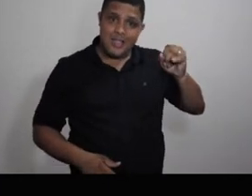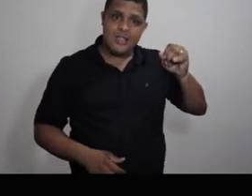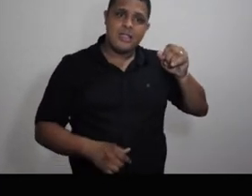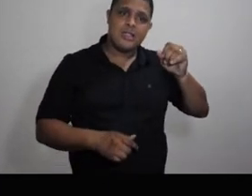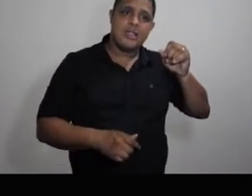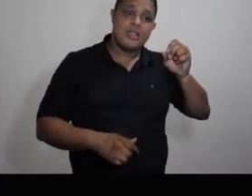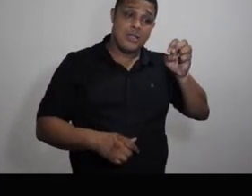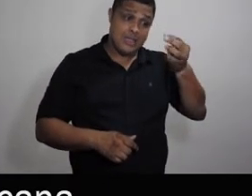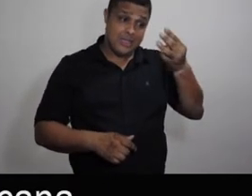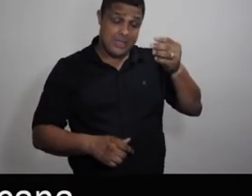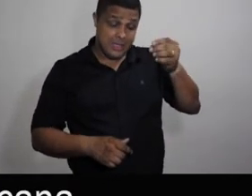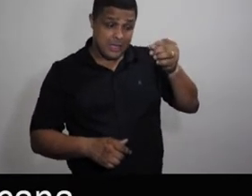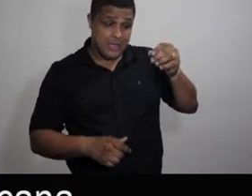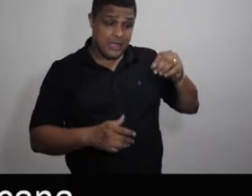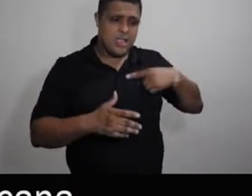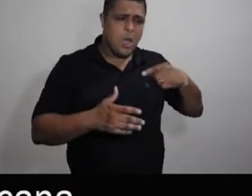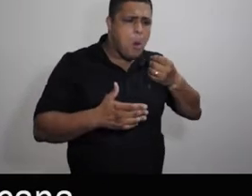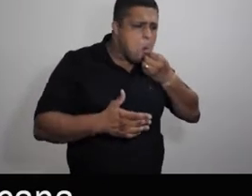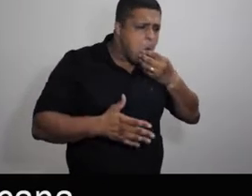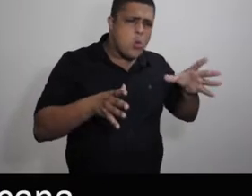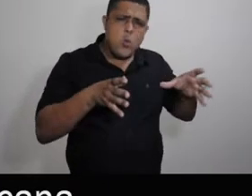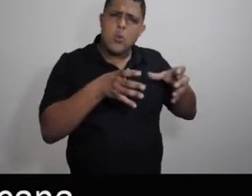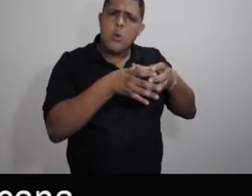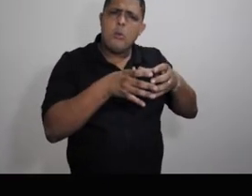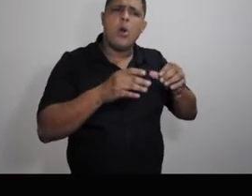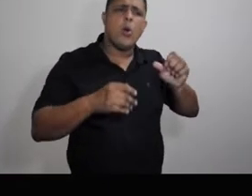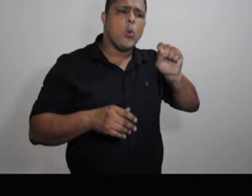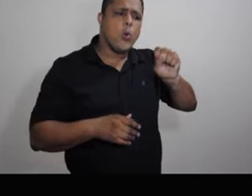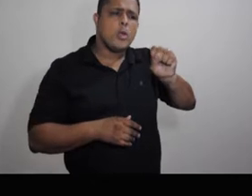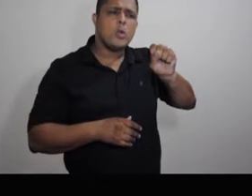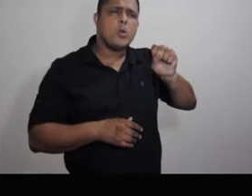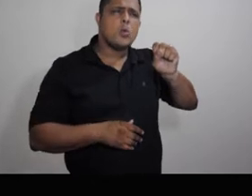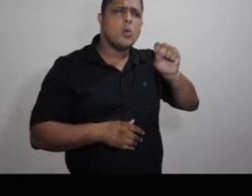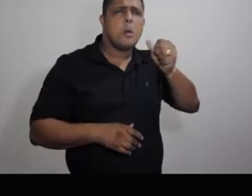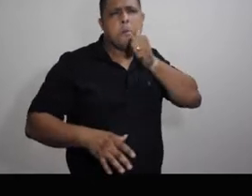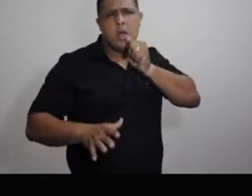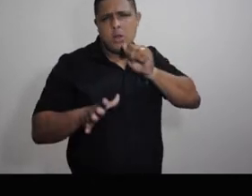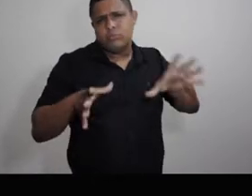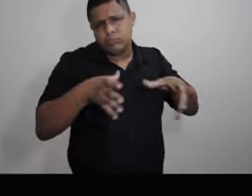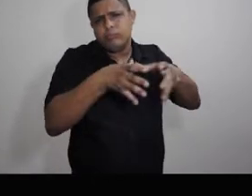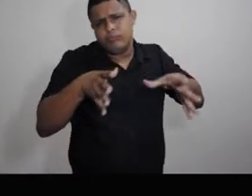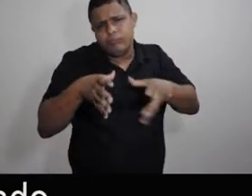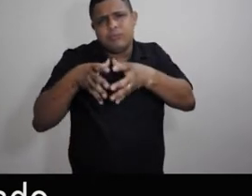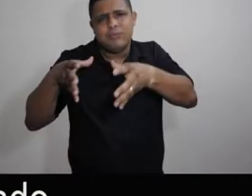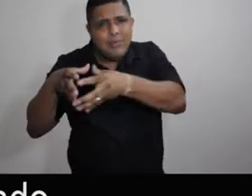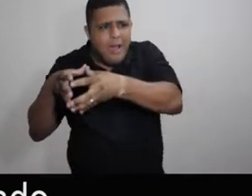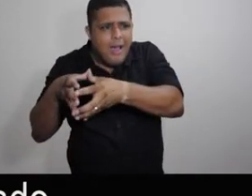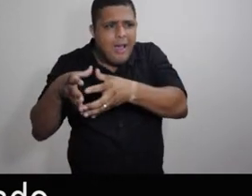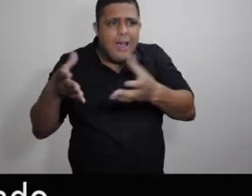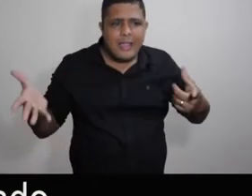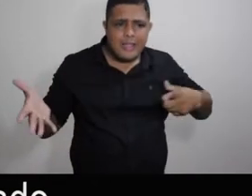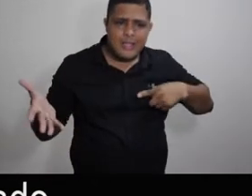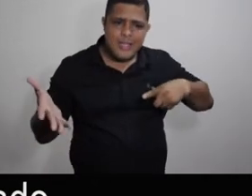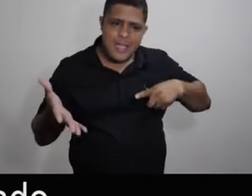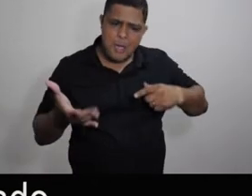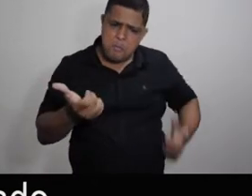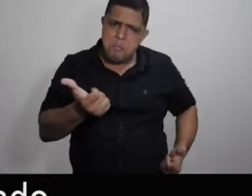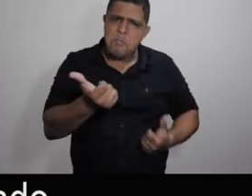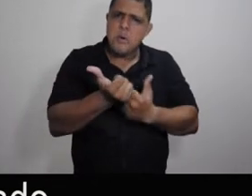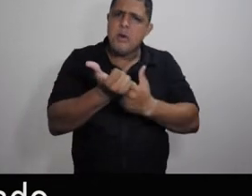e tem síndrome de Down. A gente está com uma iniciativa bem bacana, que a gente reuniu oito mães dessa